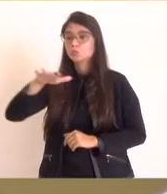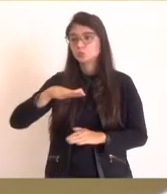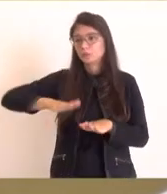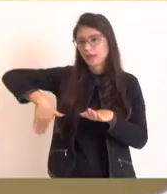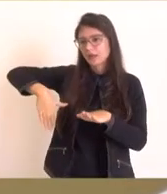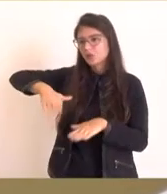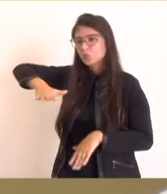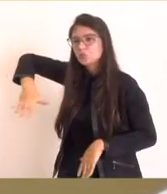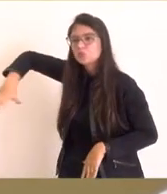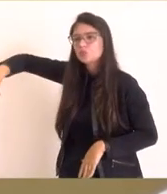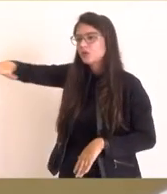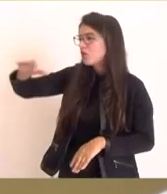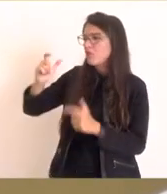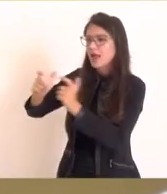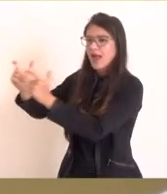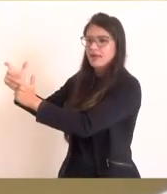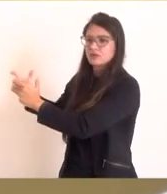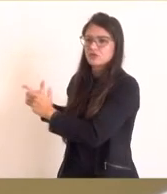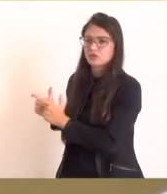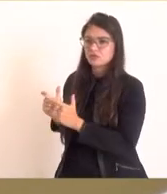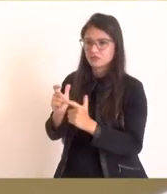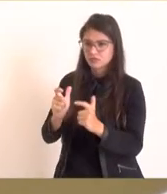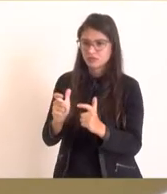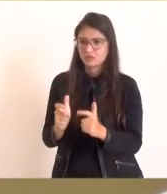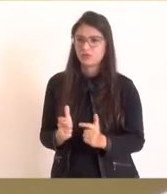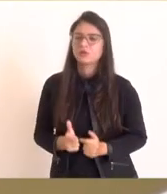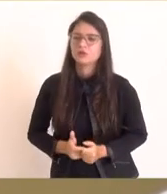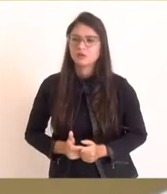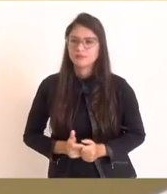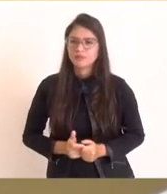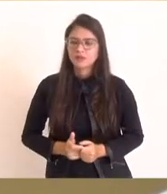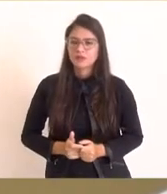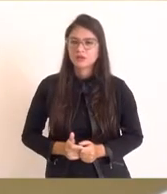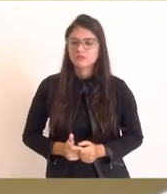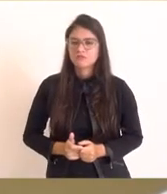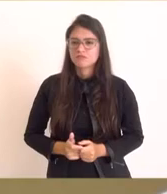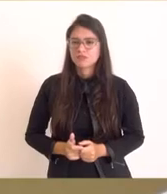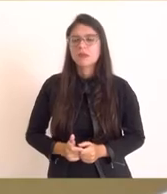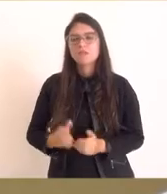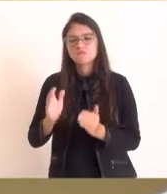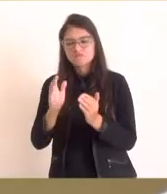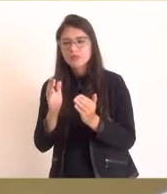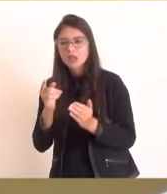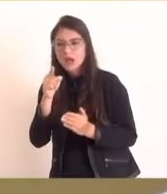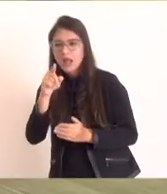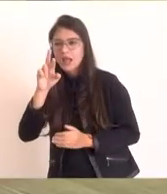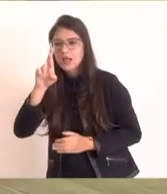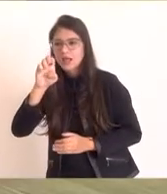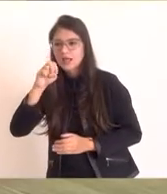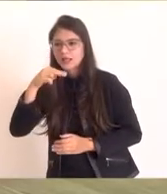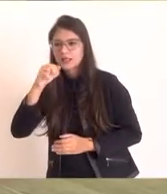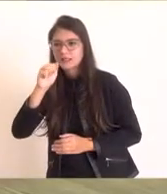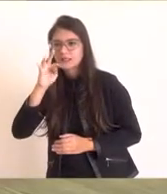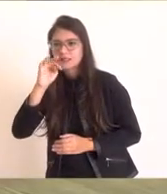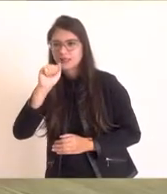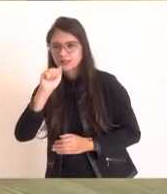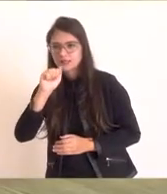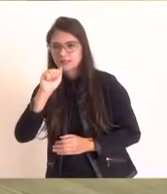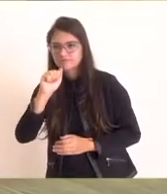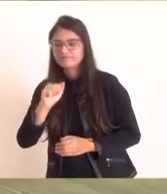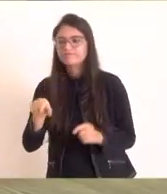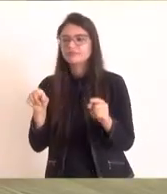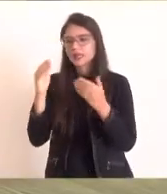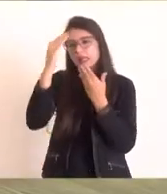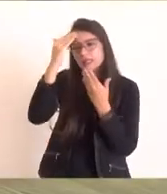Queria saudar aqui a Renata Cristiane, do blog RC24H. Agradecer o Alexandre